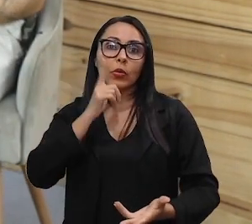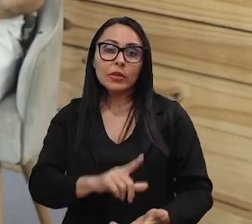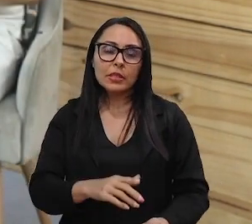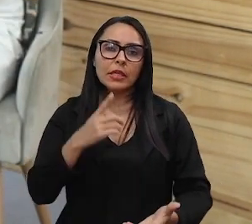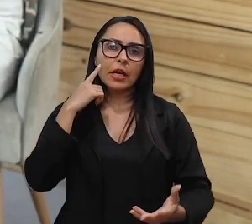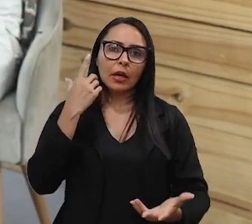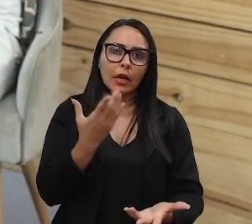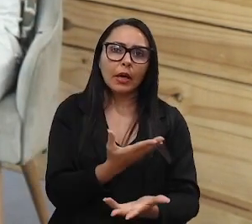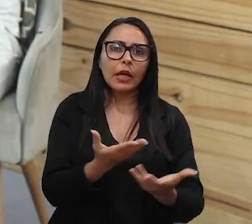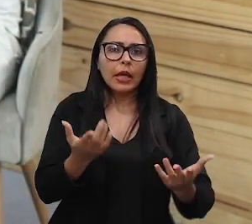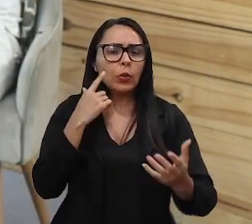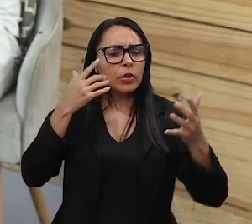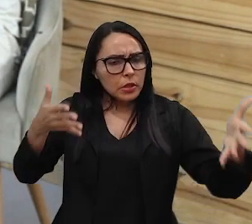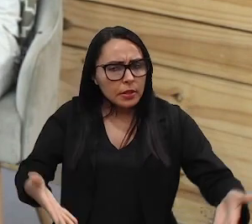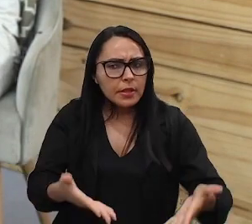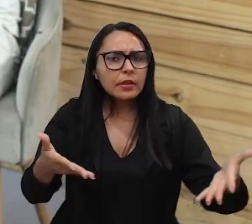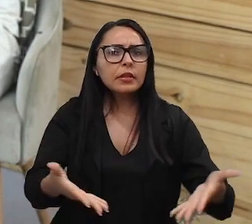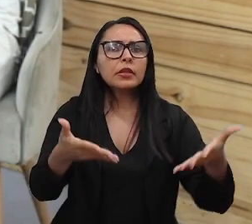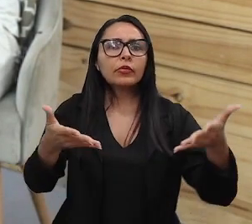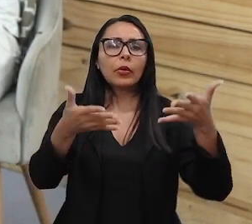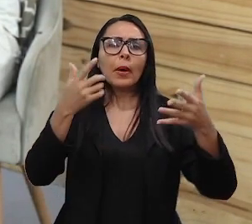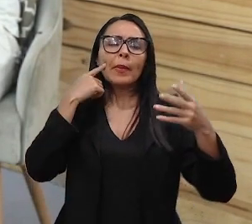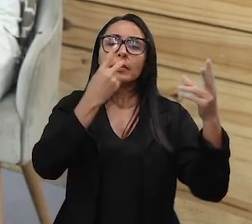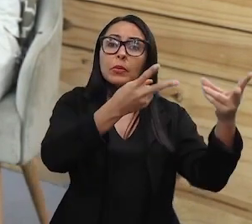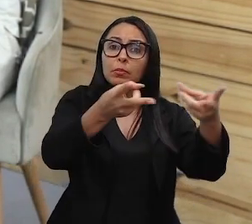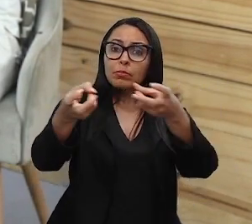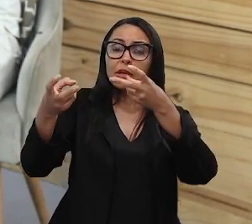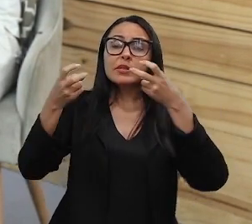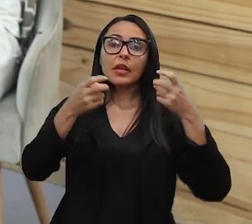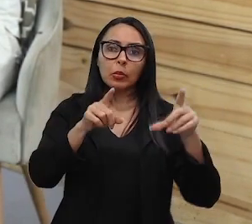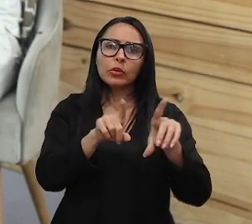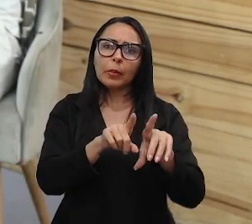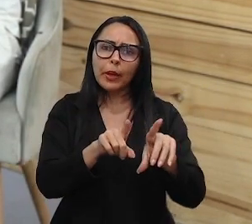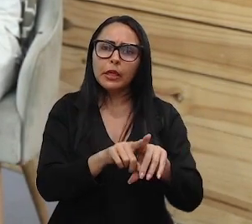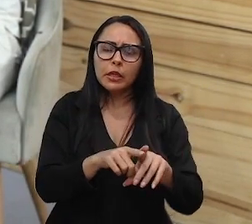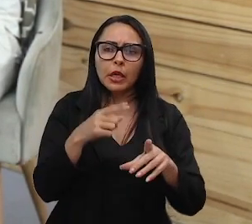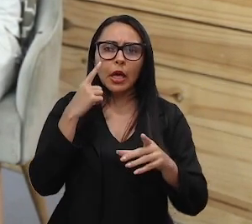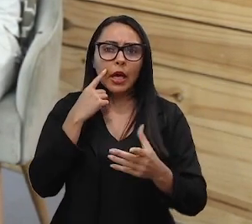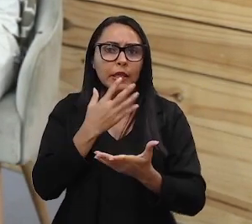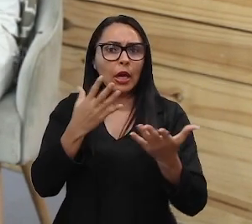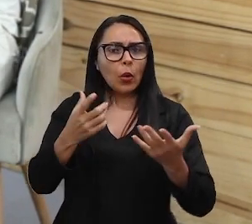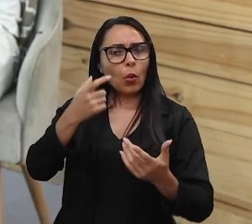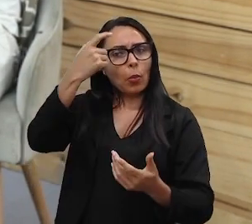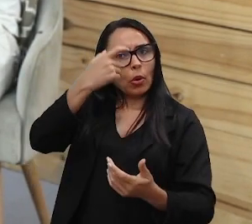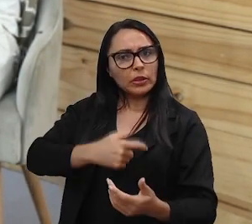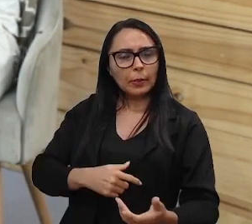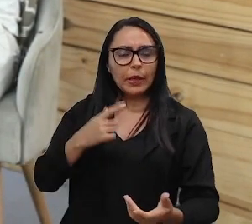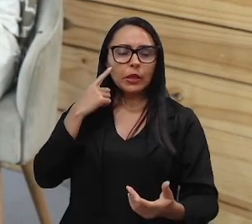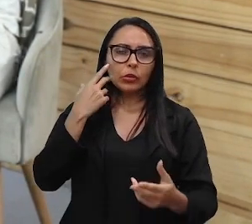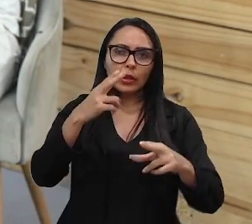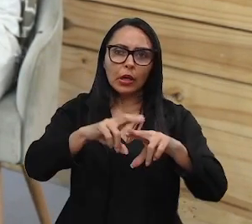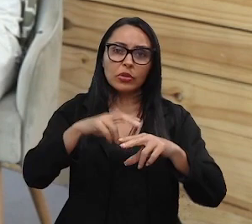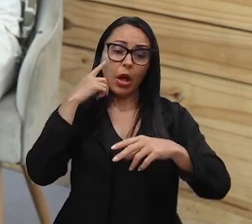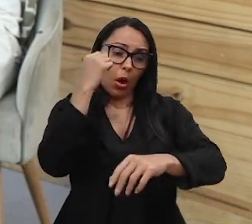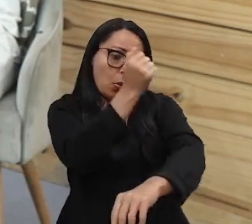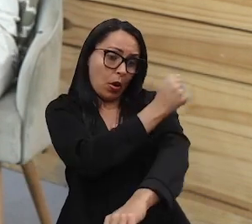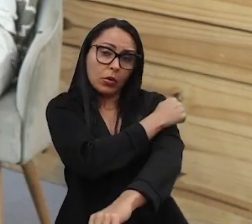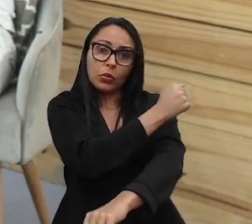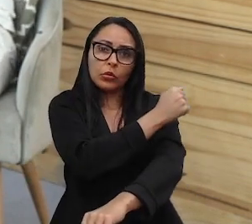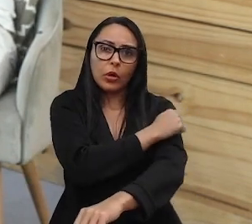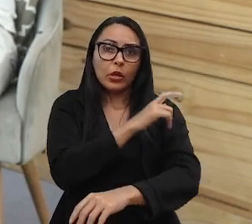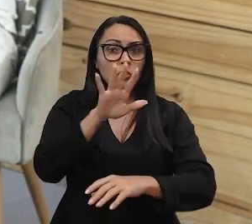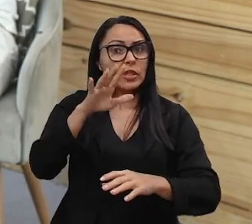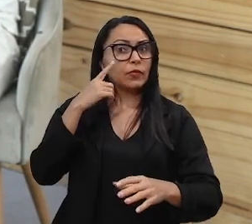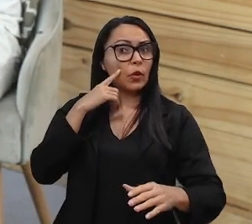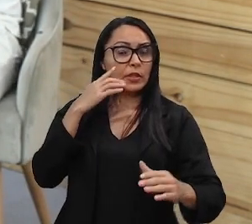com ela e eu incentivo eles. Mas eu percebo também que há um comportamento que tem causado nos estudantes, e eu não sei se